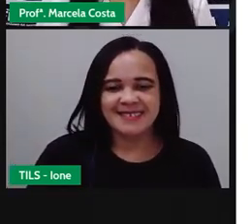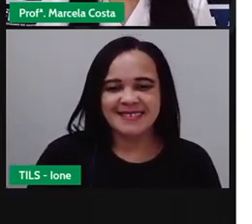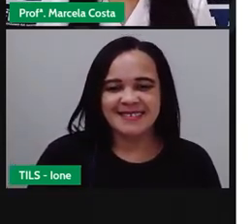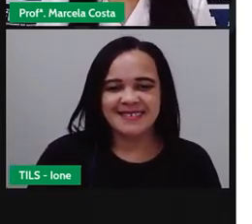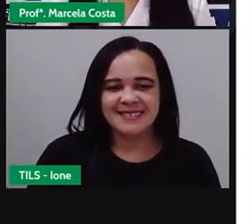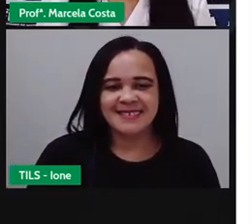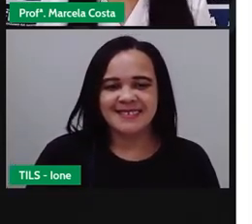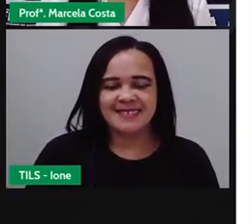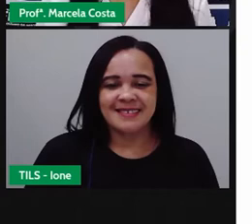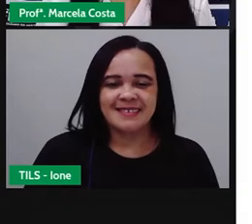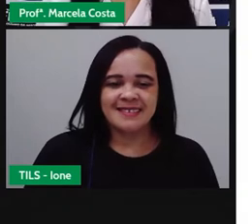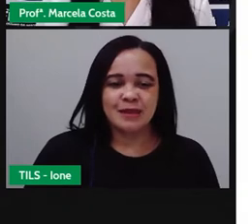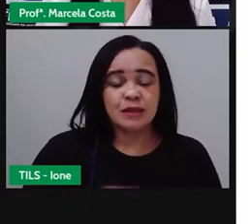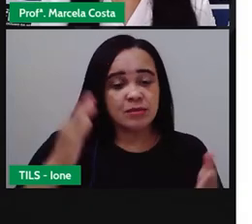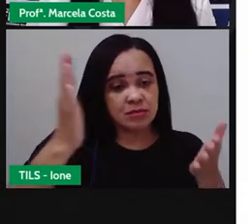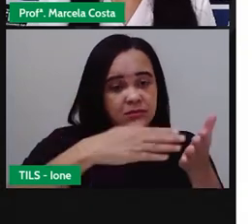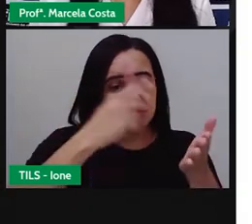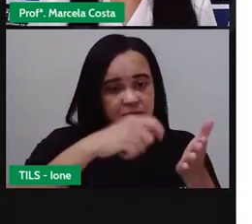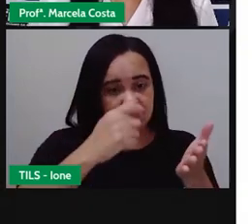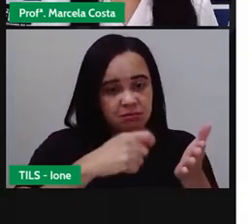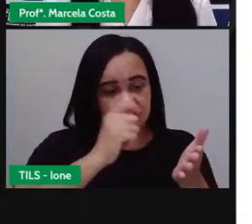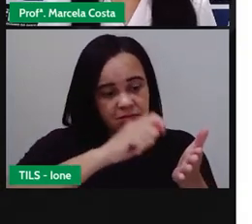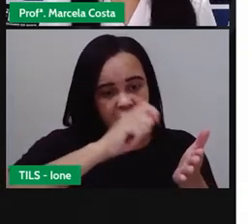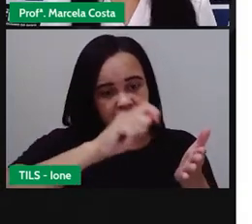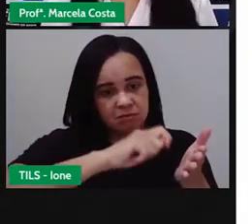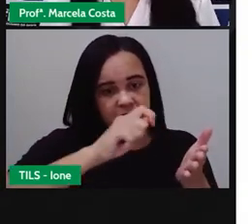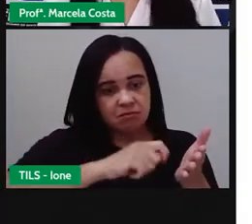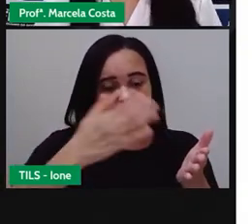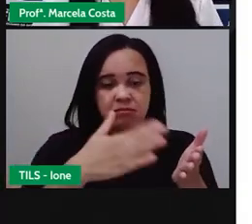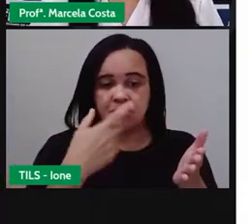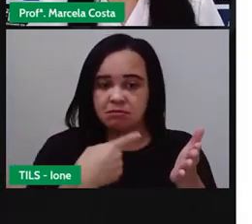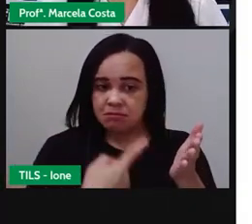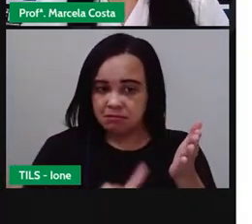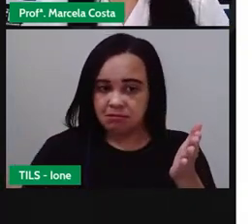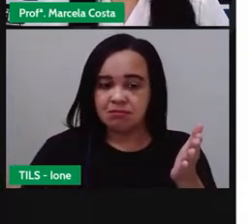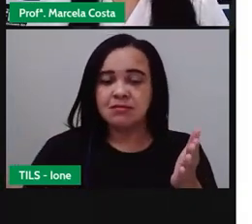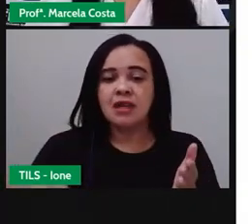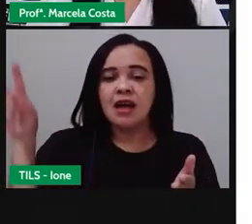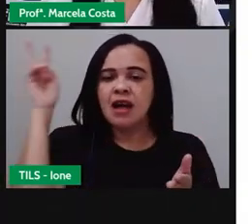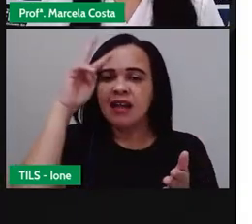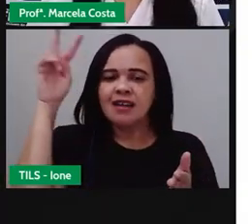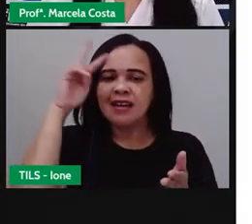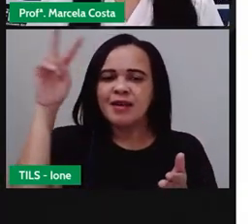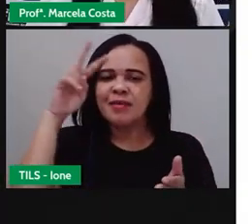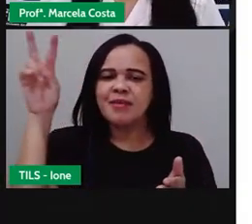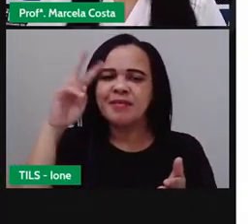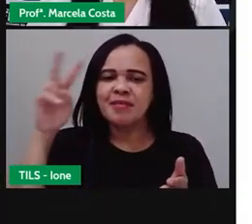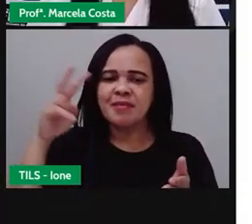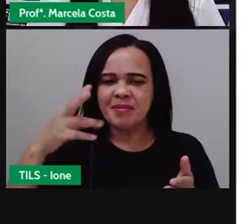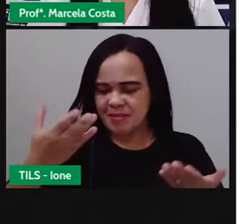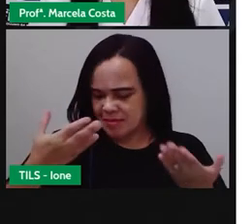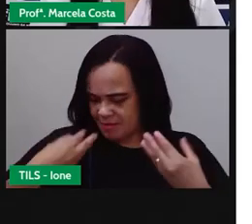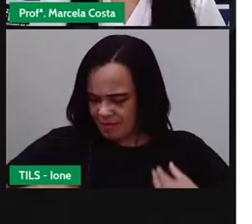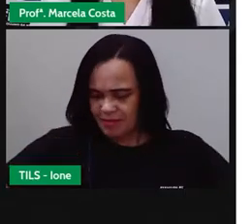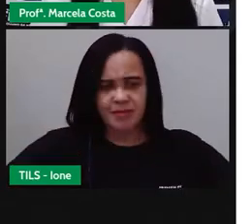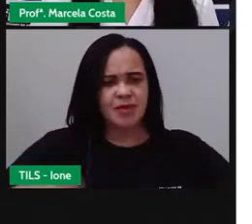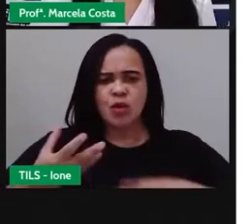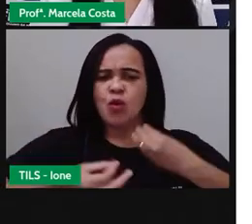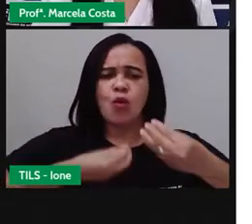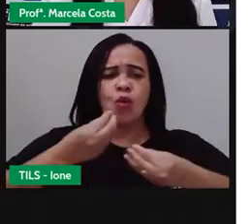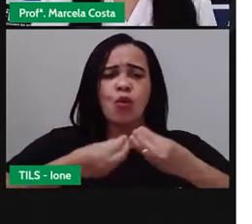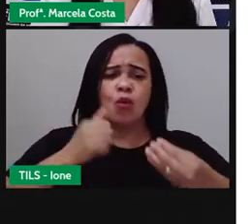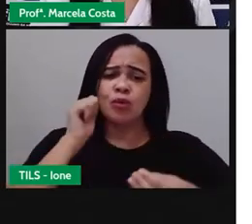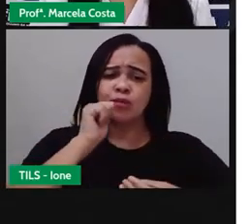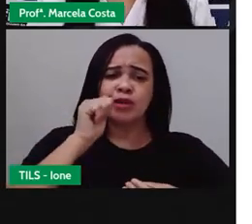Escreva aí no caderno. E agora a gente vai lembrar das características dessa menina. Pega aí o seu